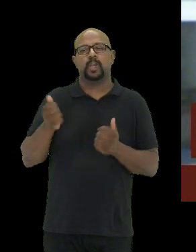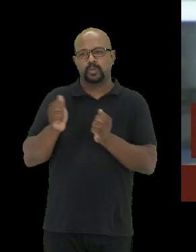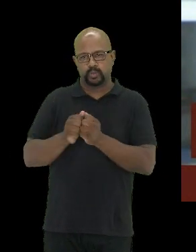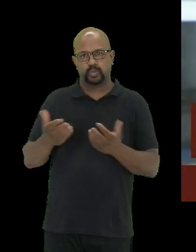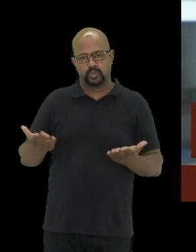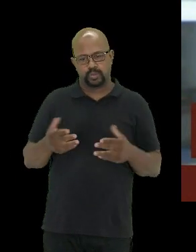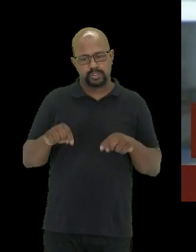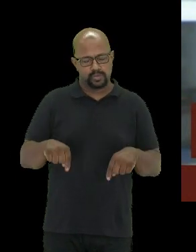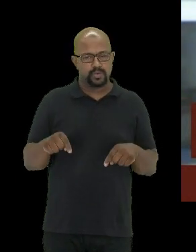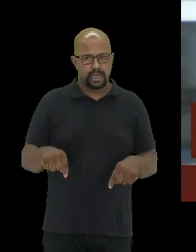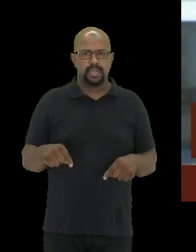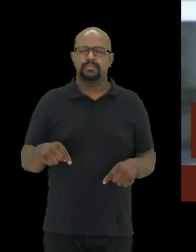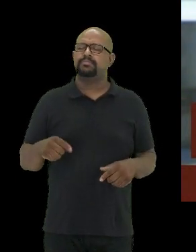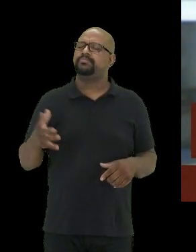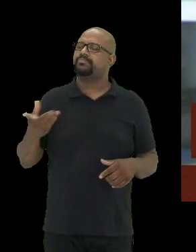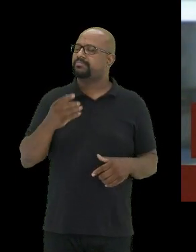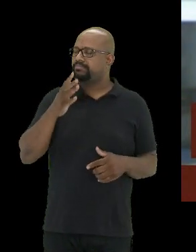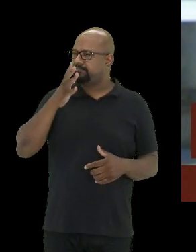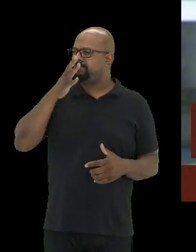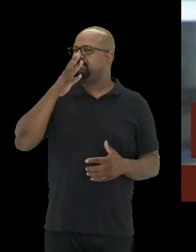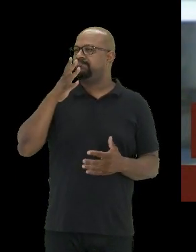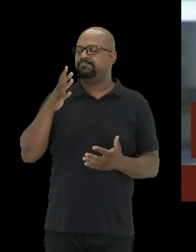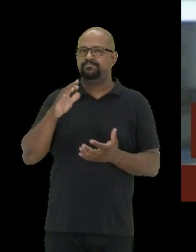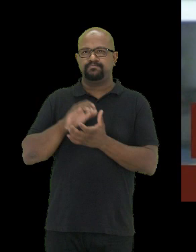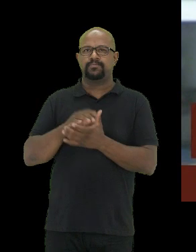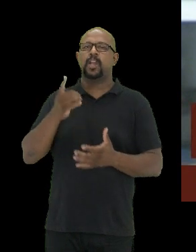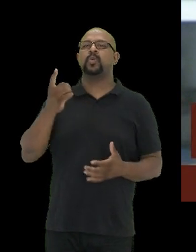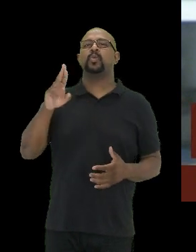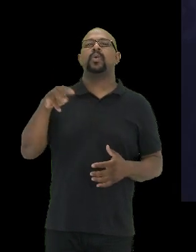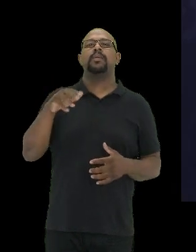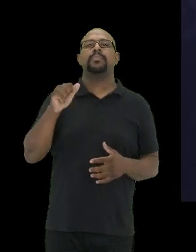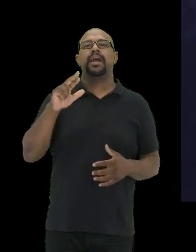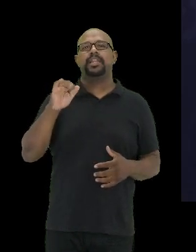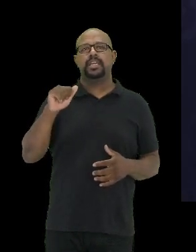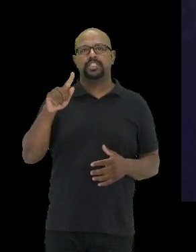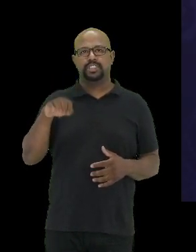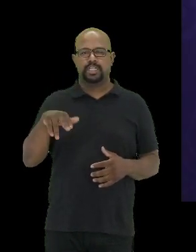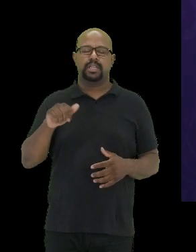mesa, uma profunda admiração à doutora Mariângela Simão.